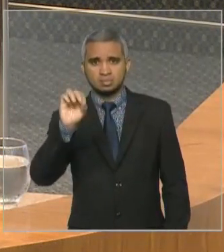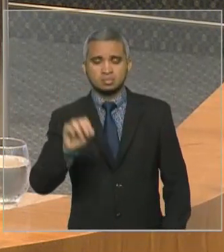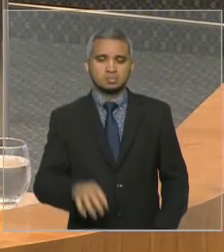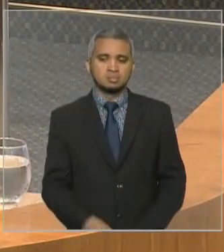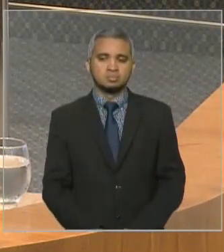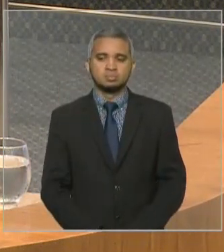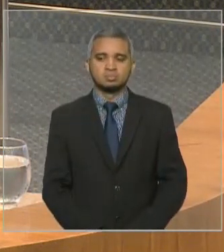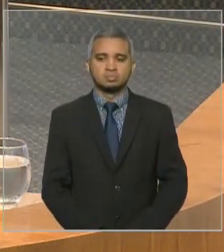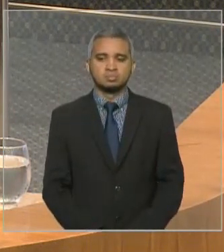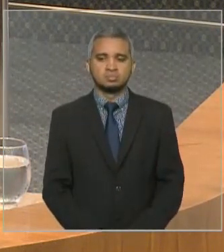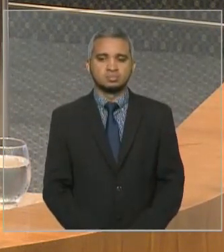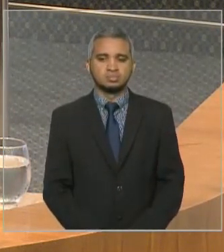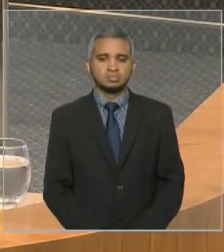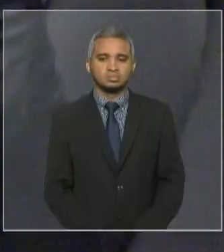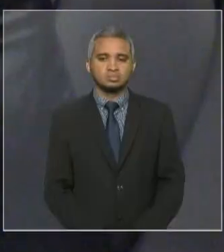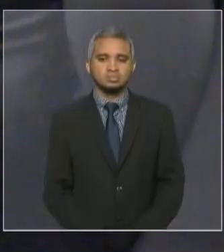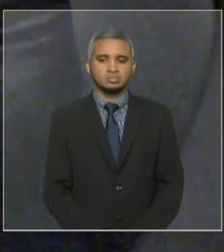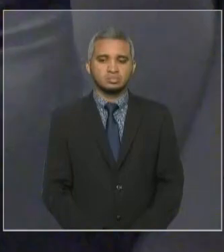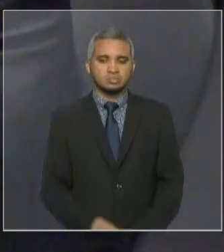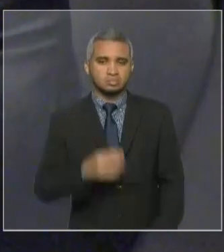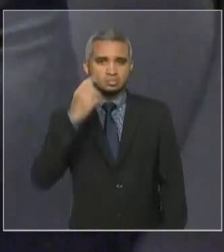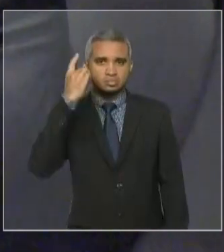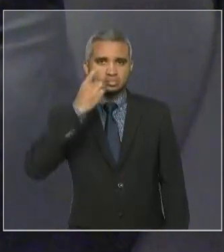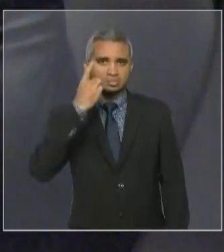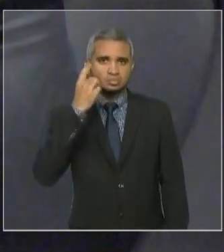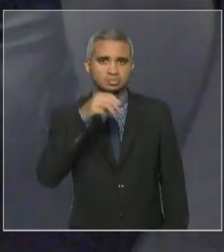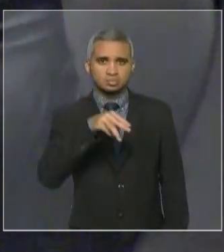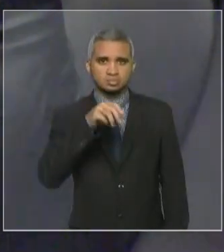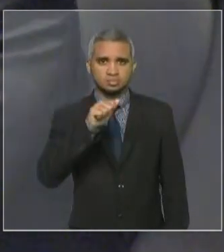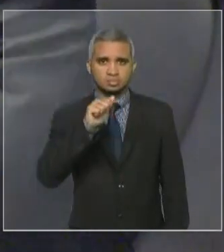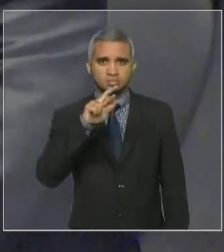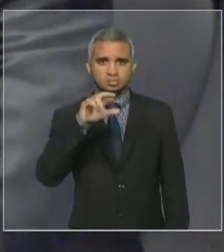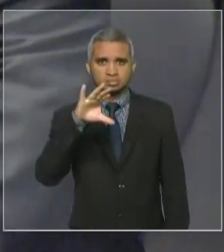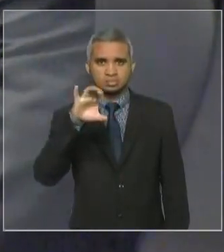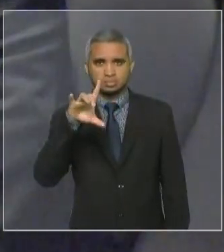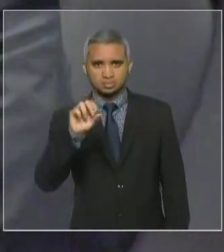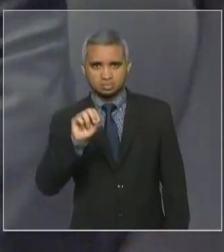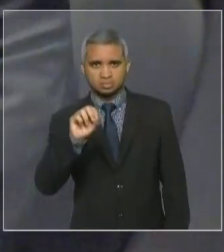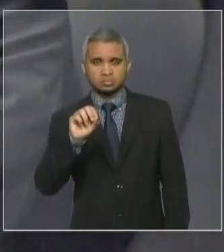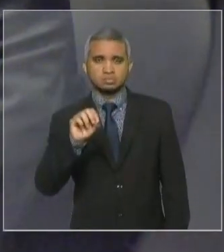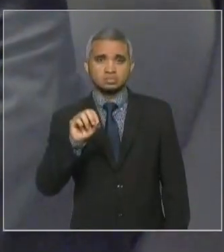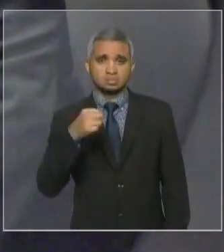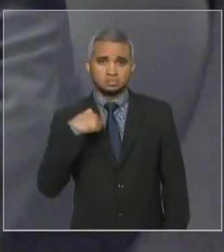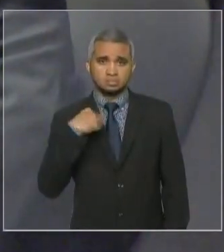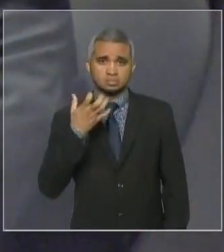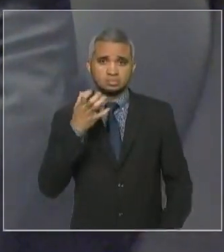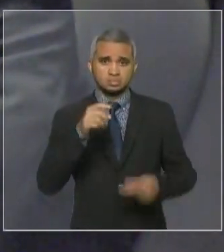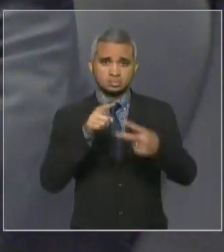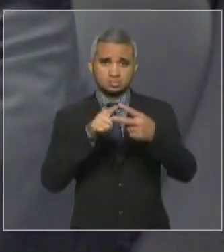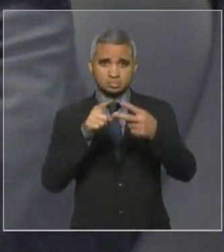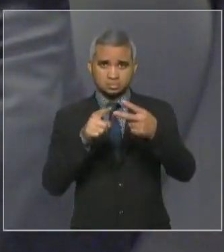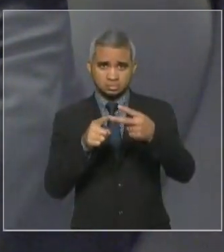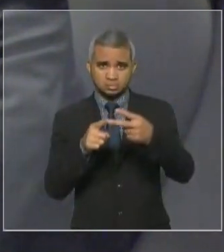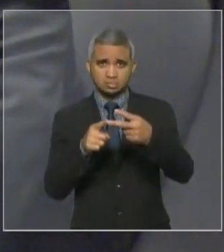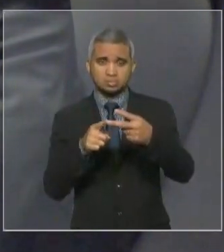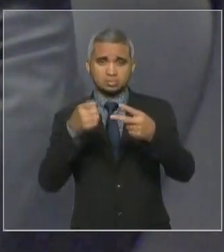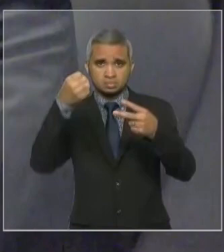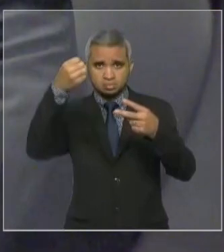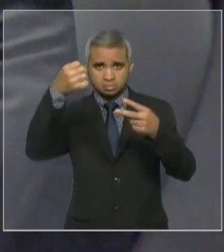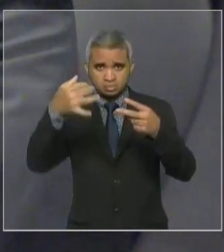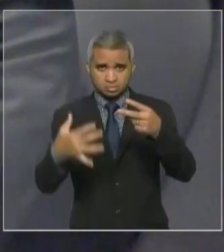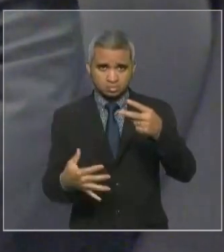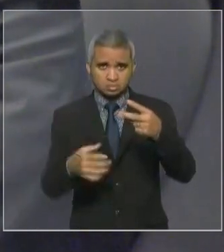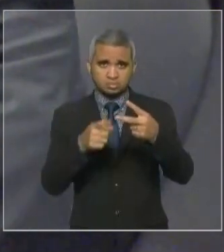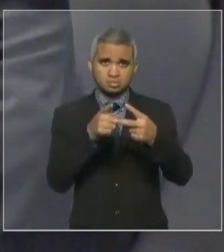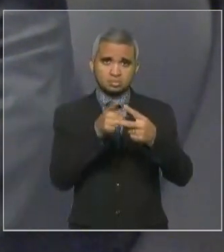Deputado Marcelo, quero dividir aqui meu comentário em dois momentos. Primeiro, V. Exª, ficou